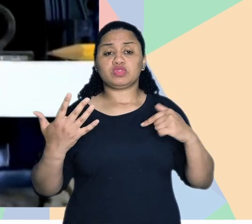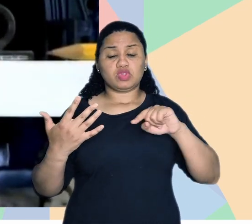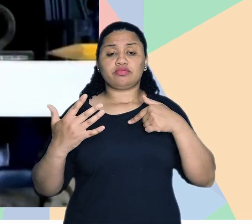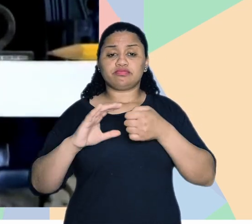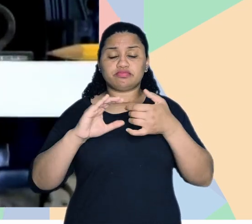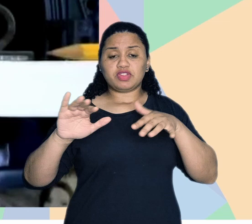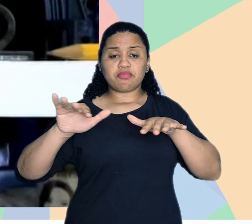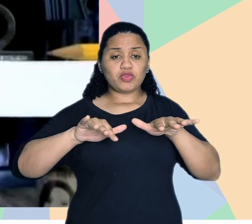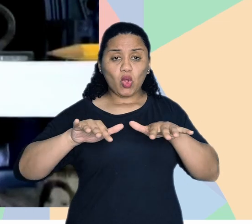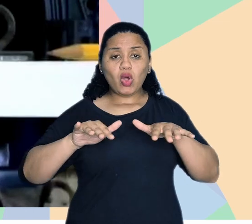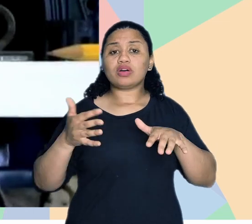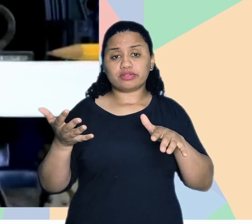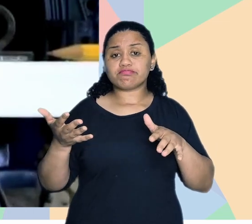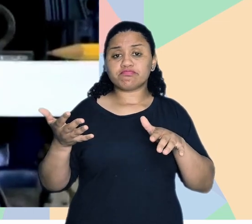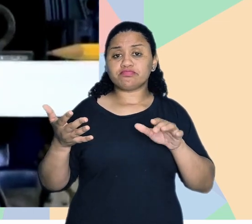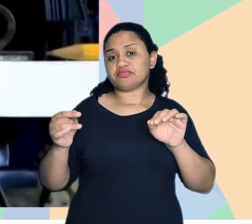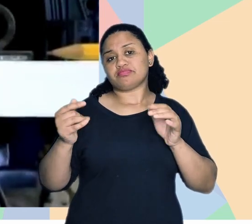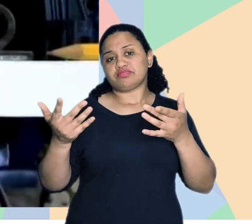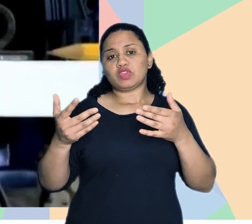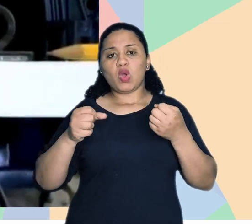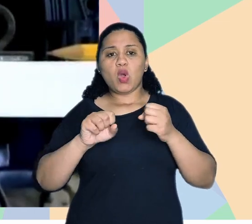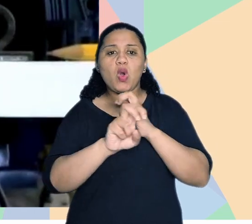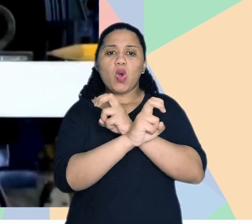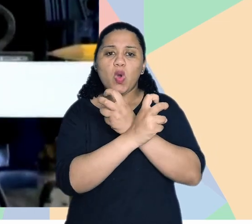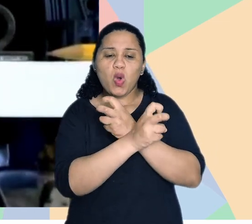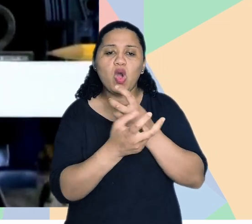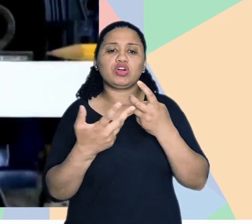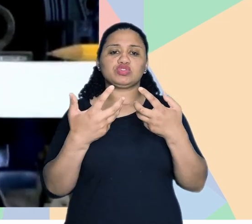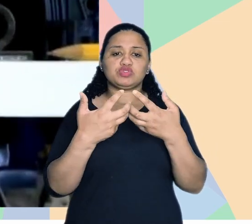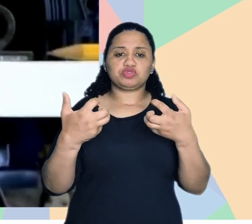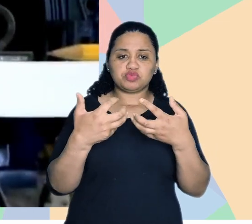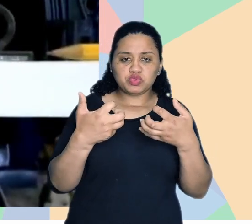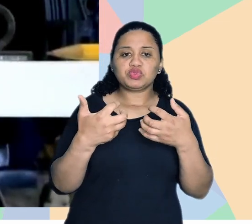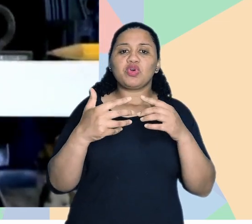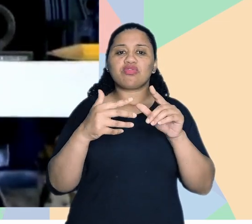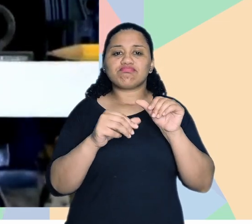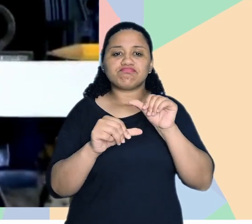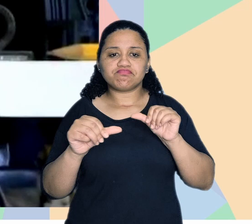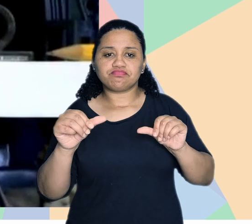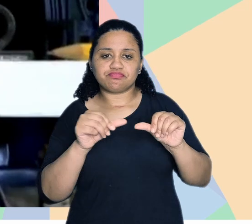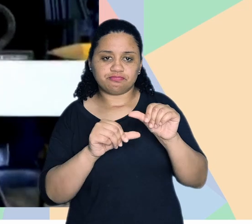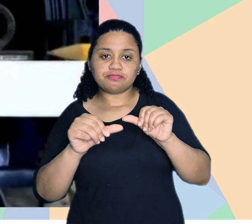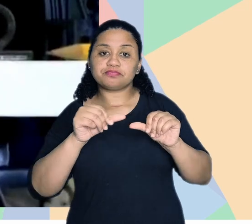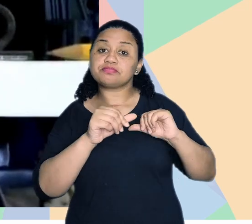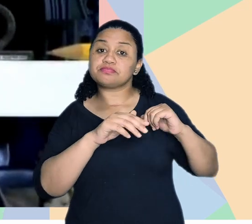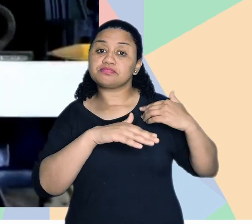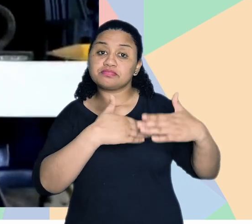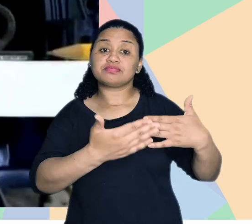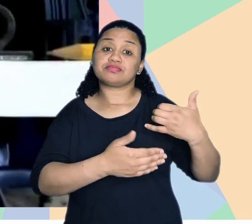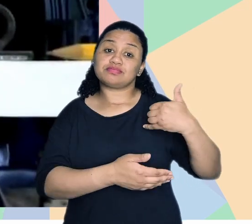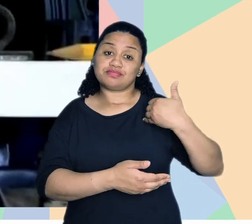Nosso aspecto motor, né? Ossos, músculos, tudo isso vai se modificar